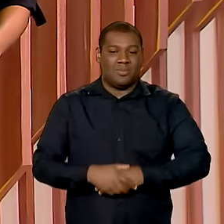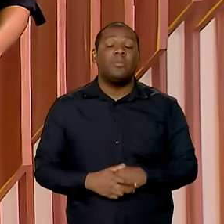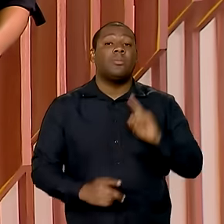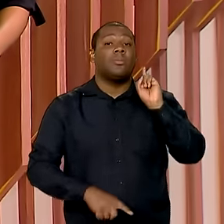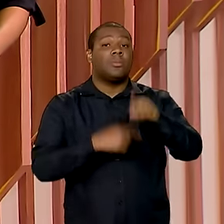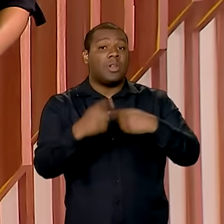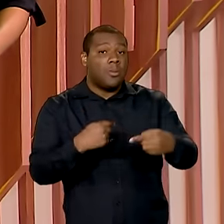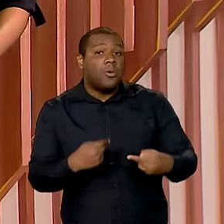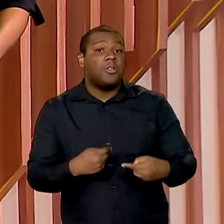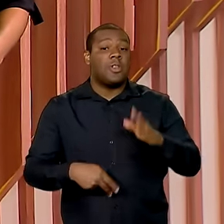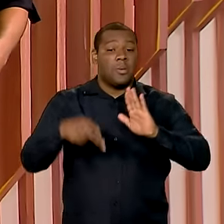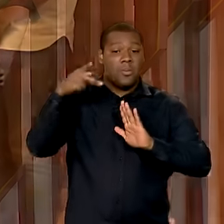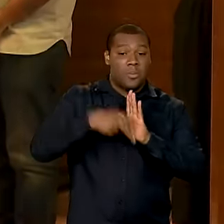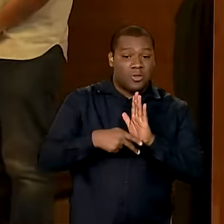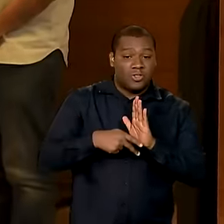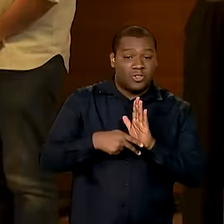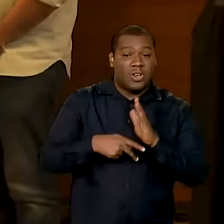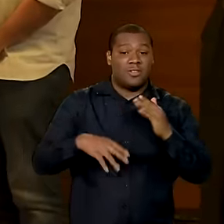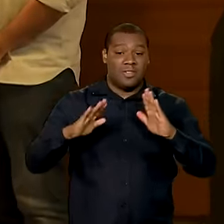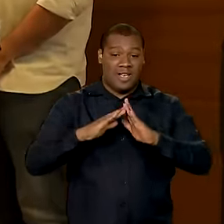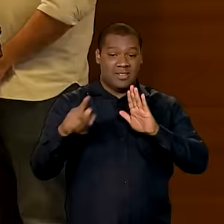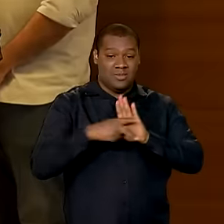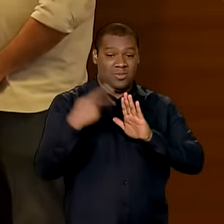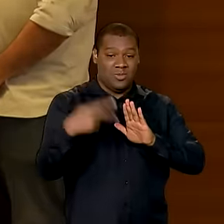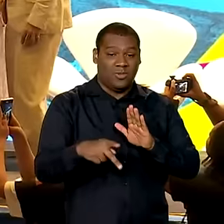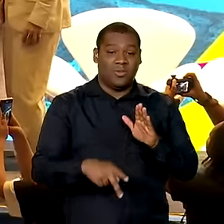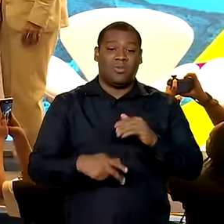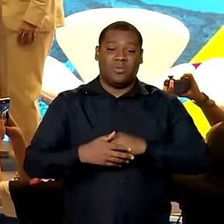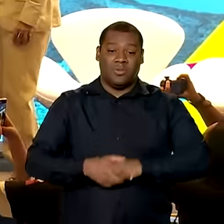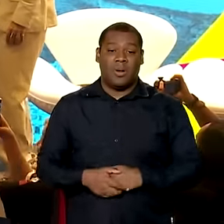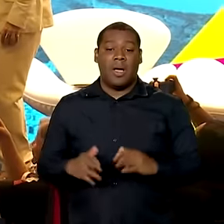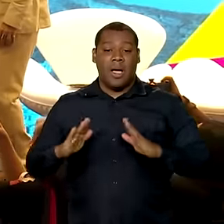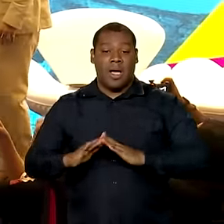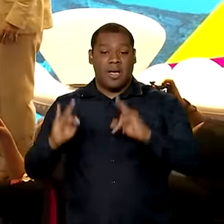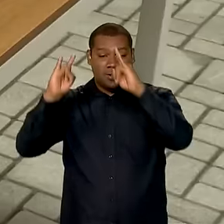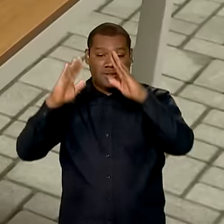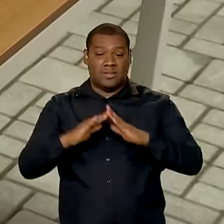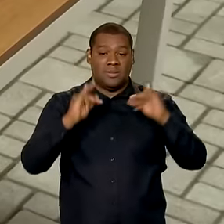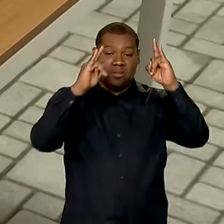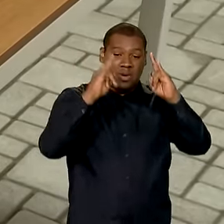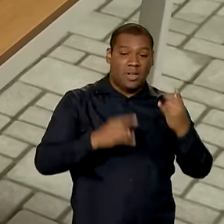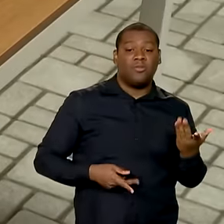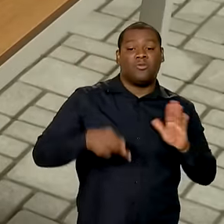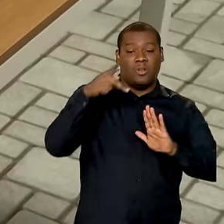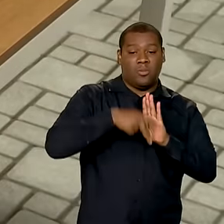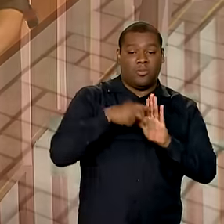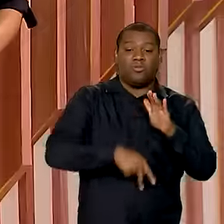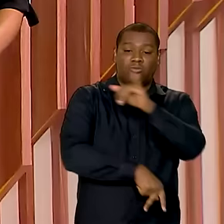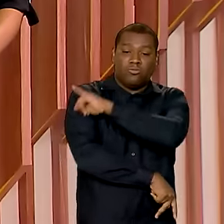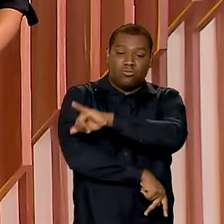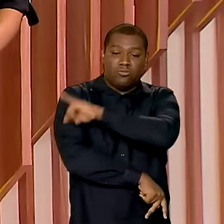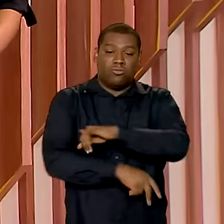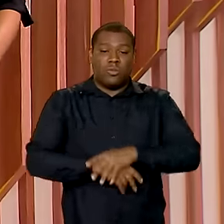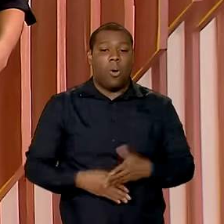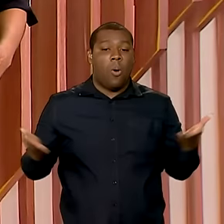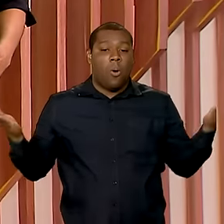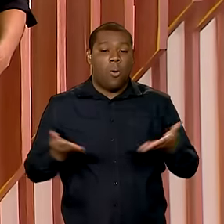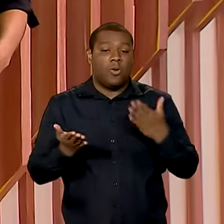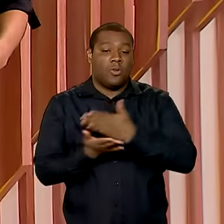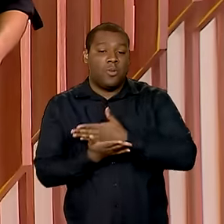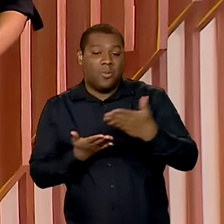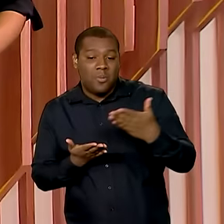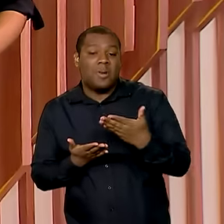seguir, o programa Imóvel da Gente destina dois prédios que vão abrigar projetos no Rio de Janeiro. E começa hoje o